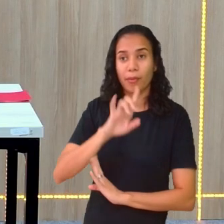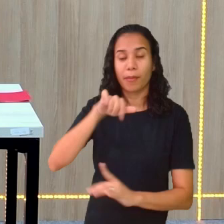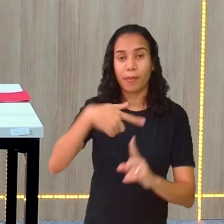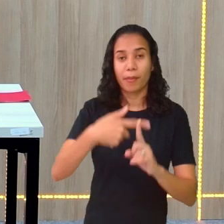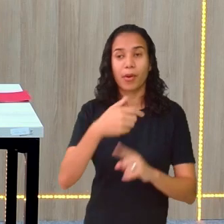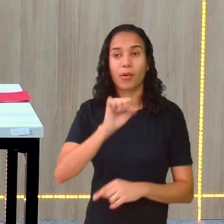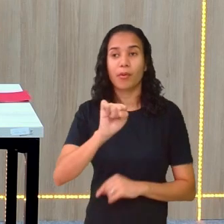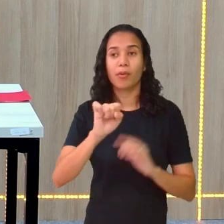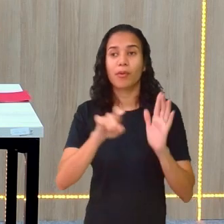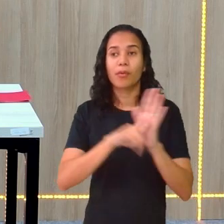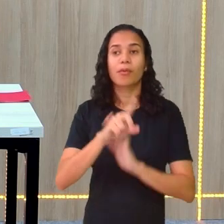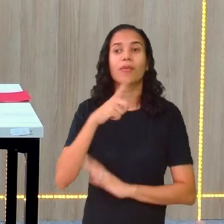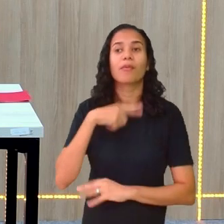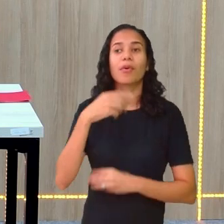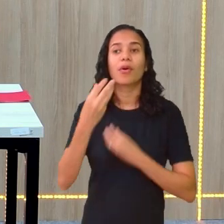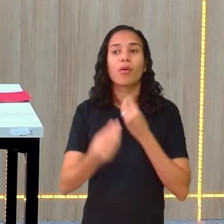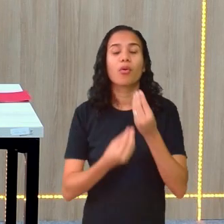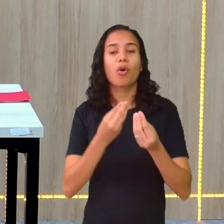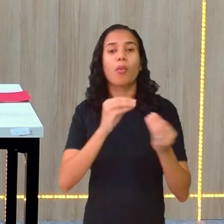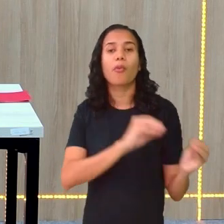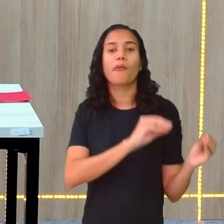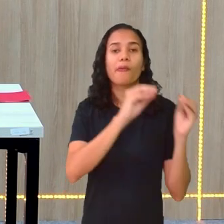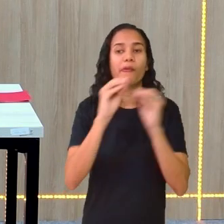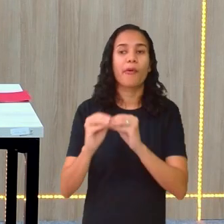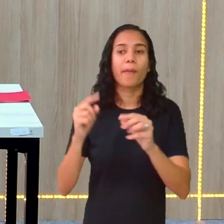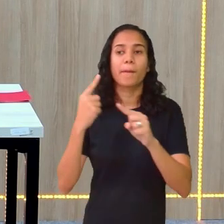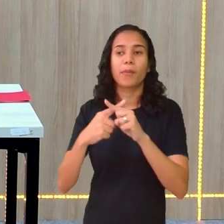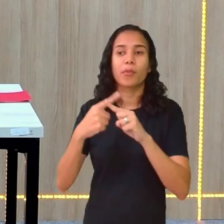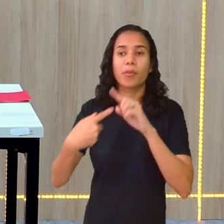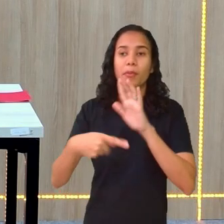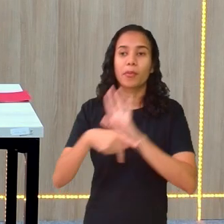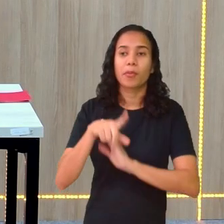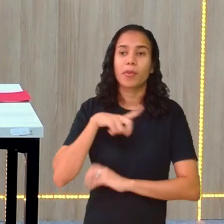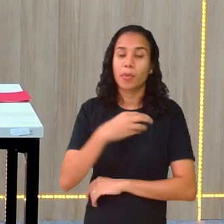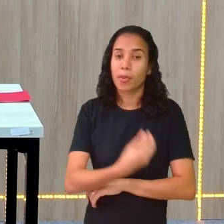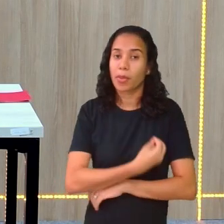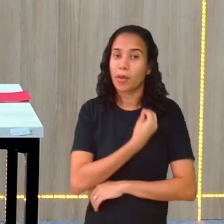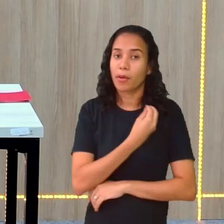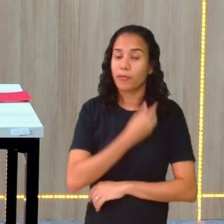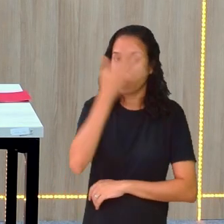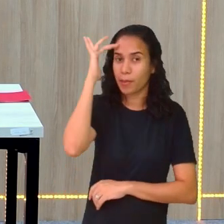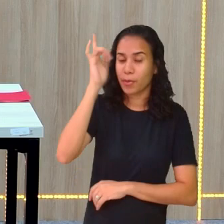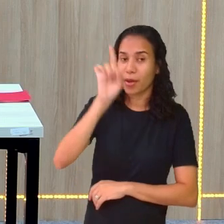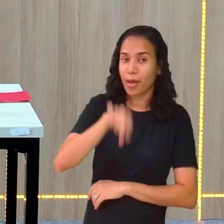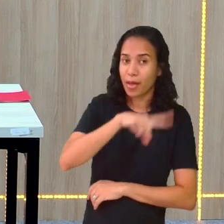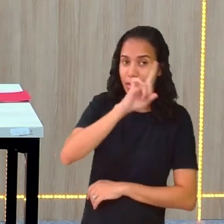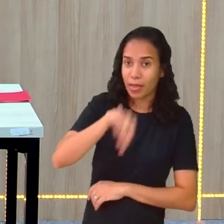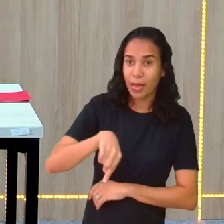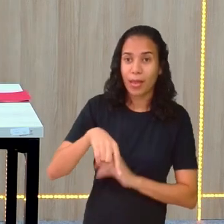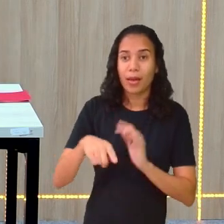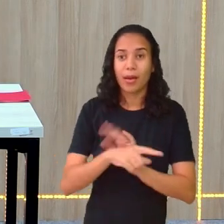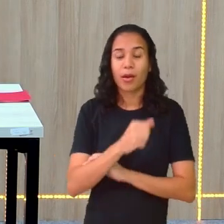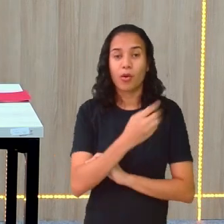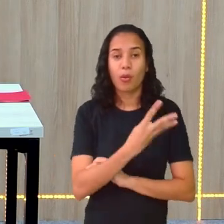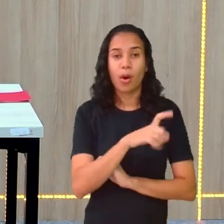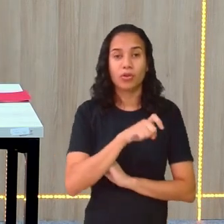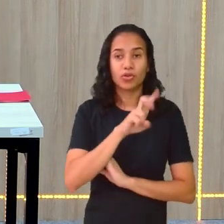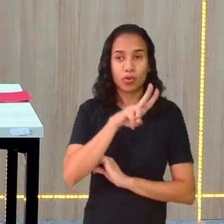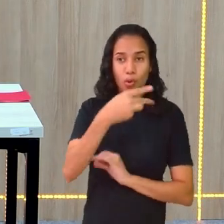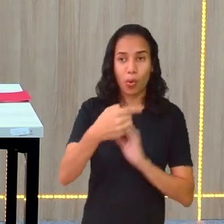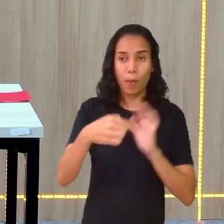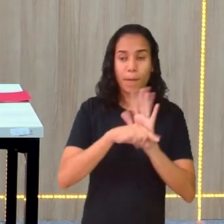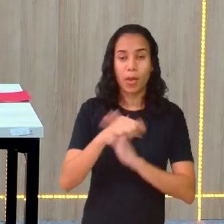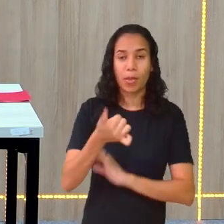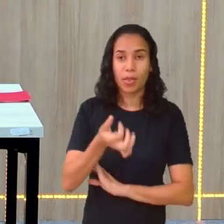8x. Opa! Mas vamos fazer a multiplicação aqui. Quando eu cancelo 4x2 menos